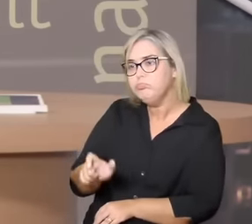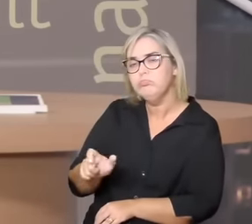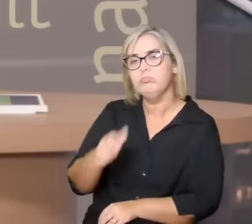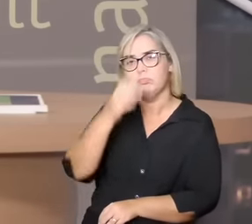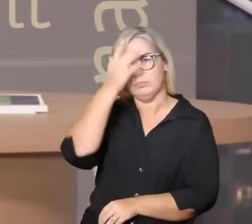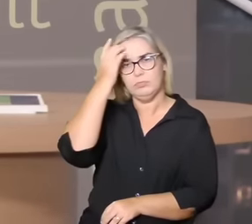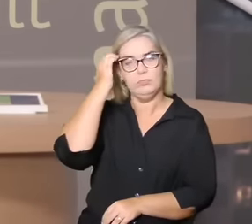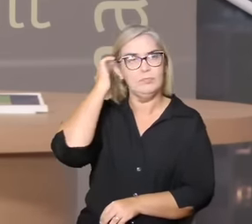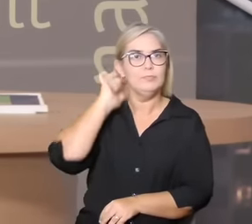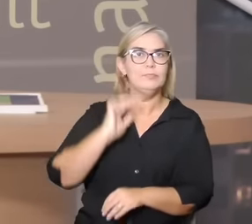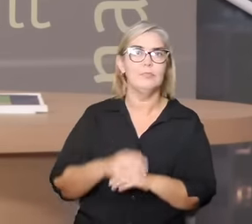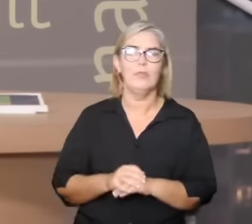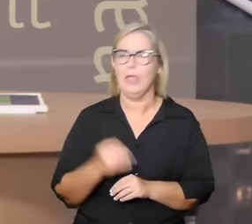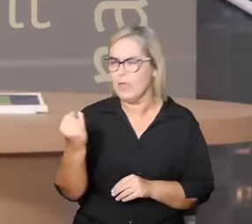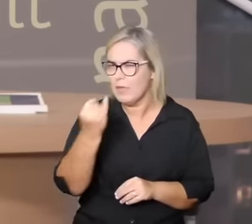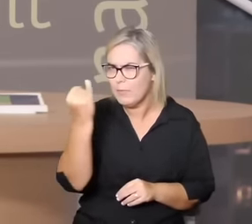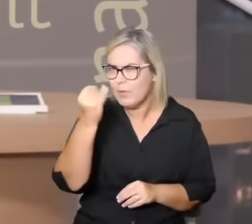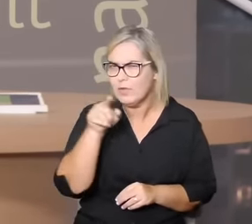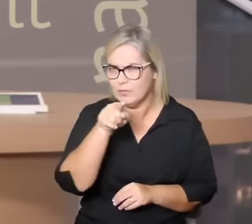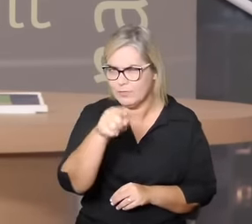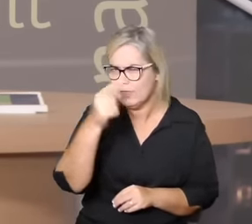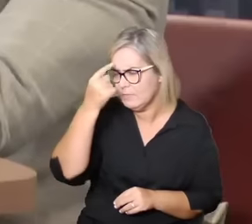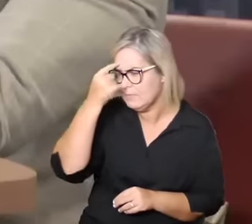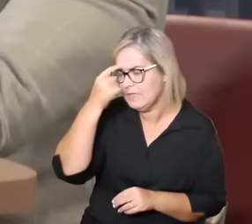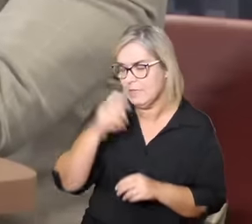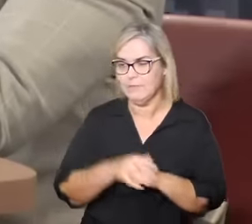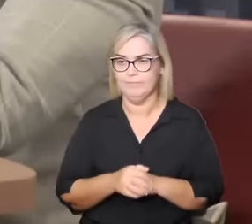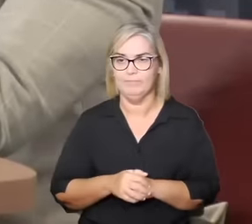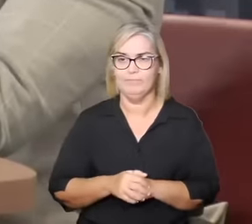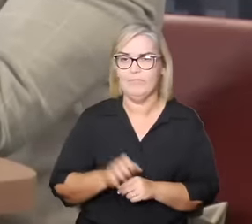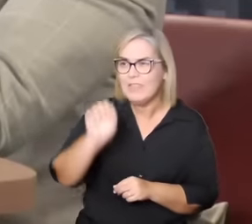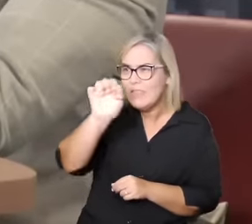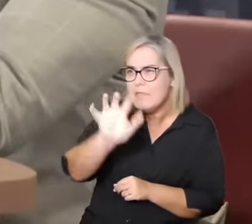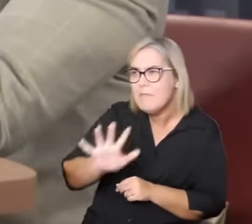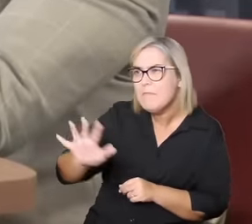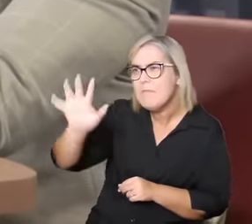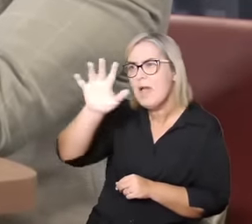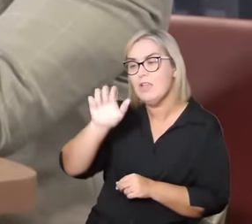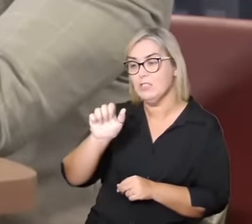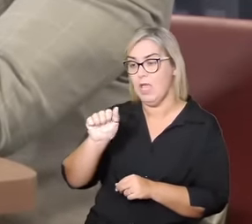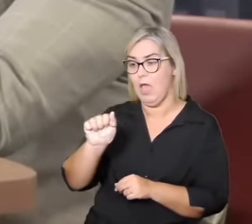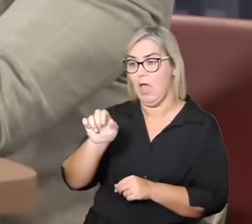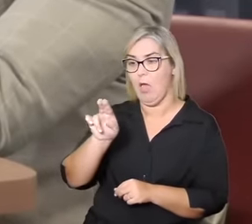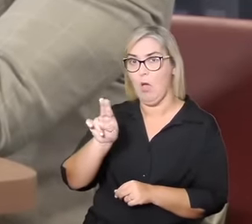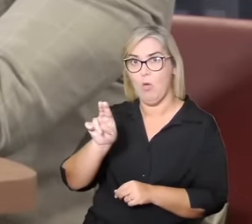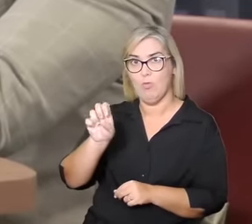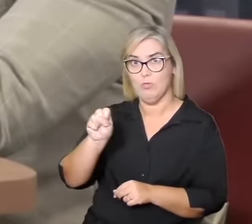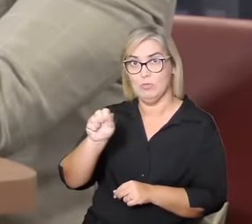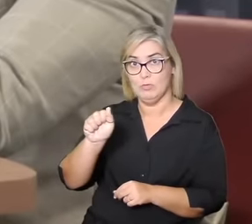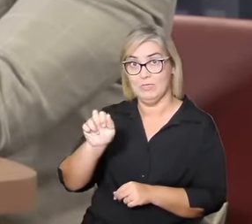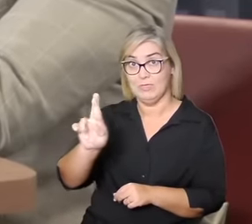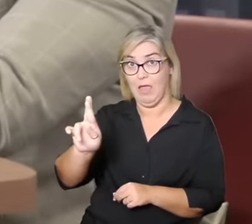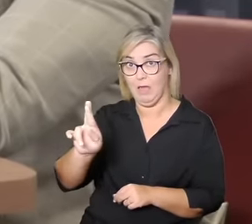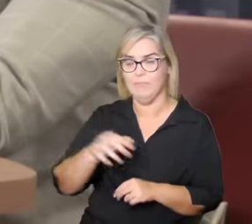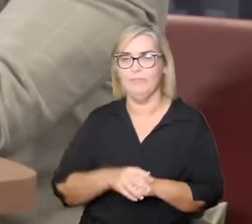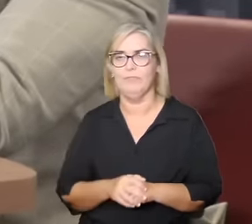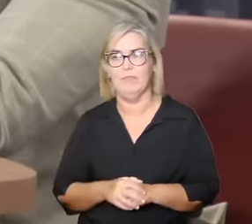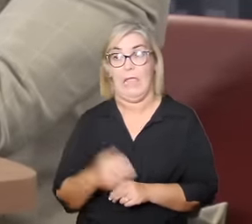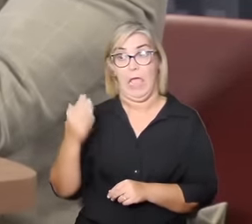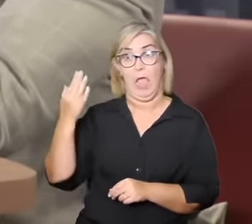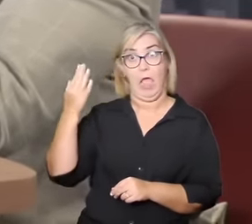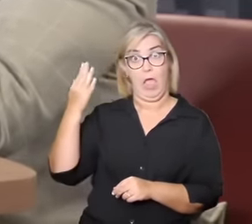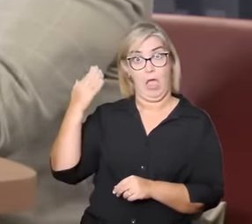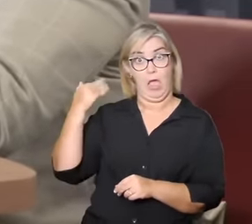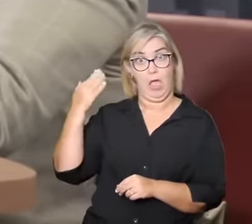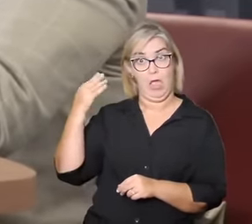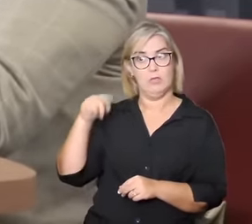É importante pensar, a imagem do Al-Sar, Osiris, é muito interessante. Ele antes de ser cortado, ele é um homem, um